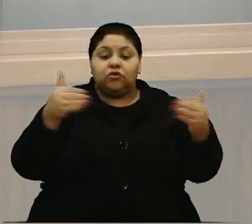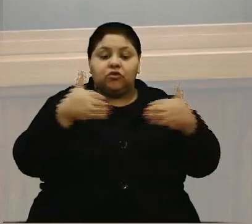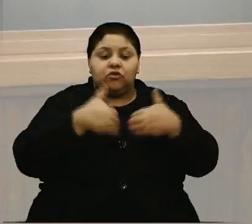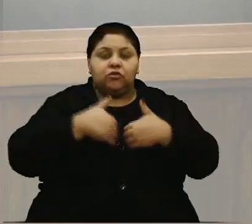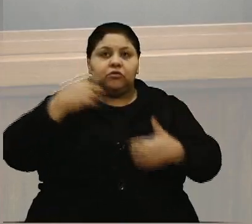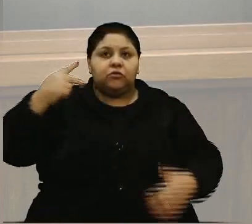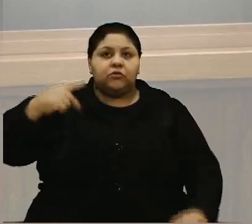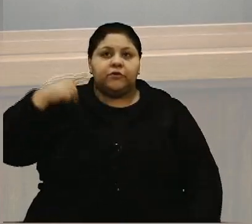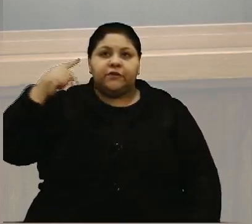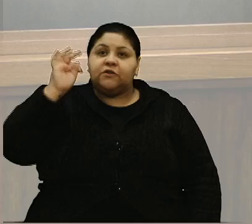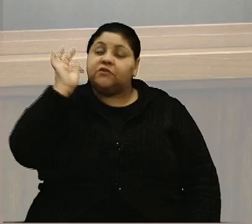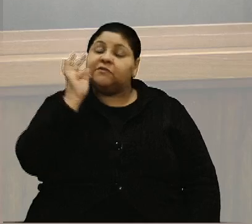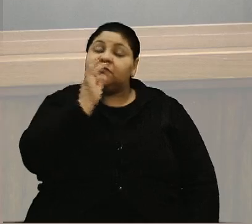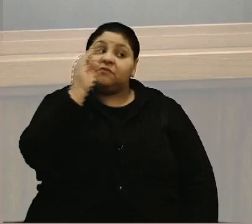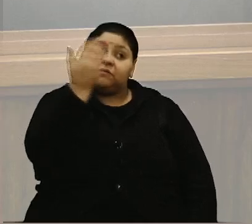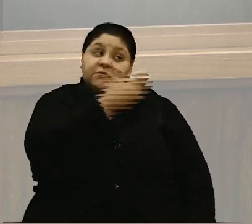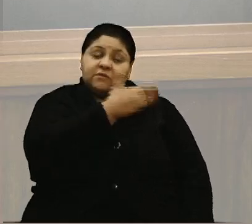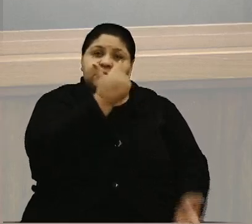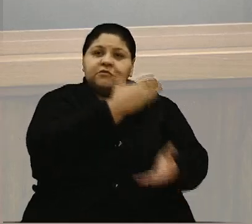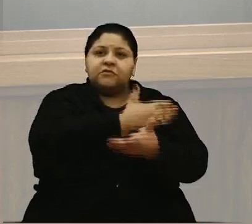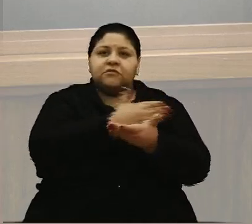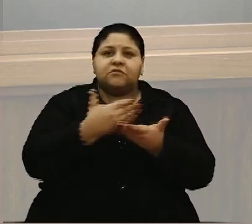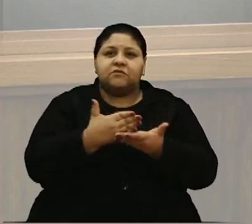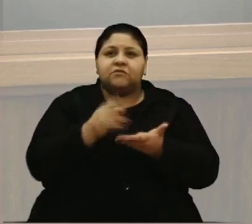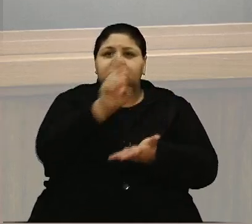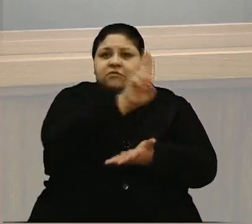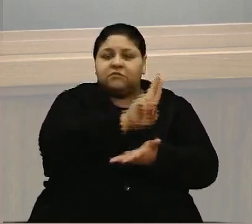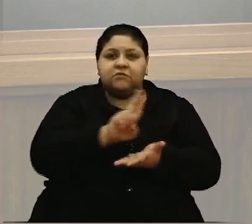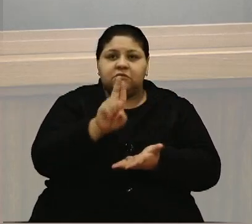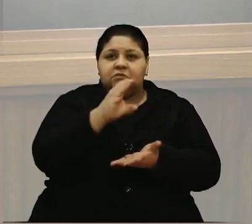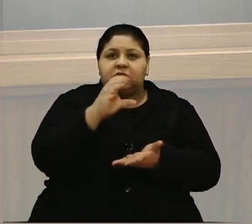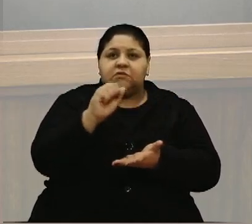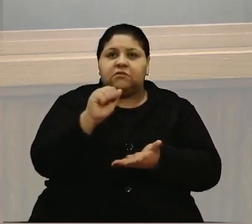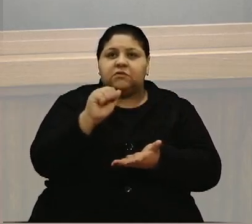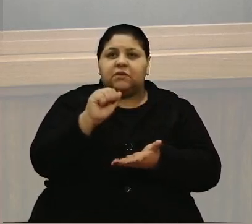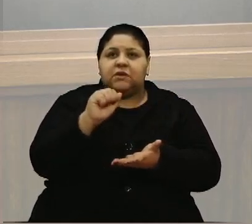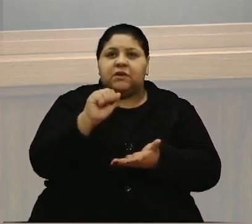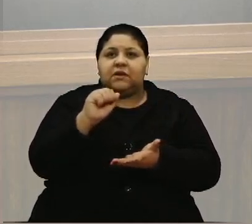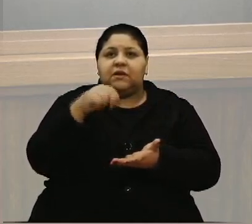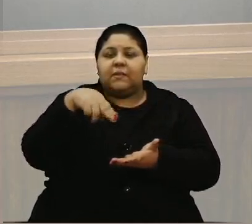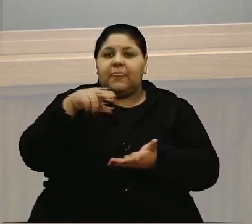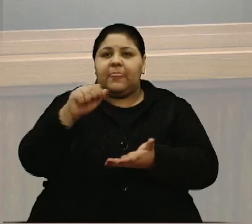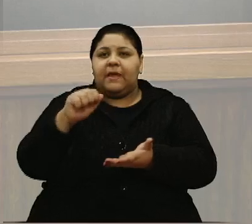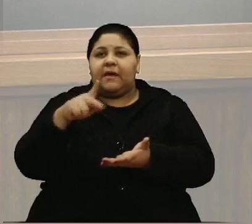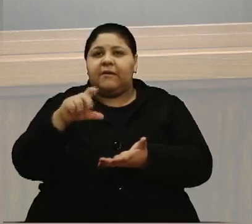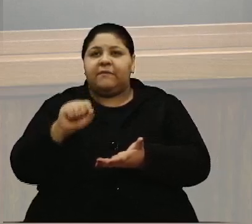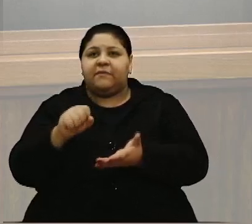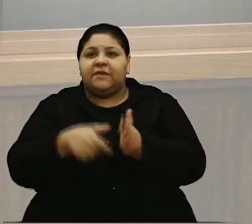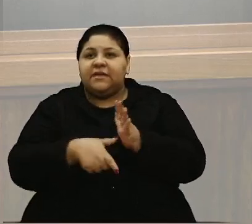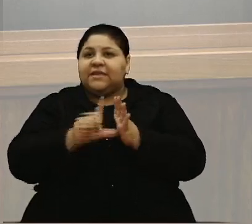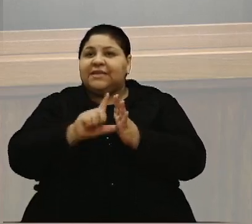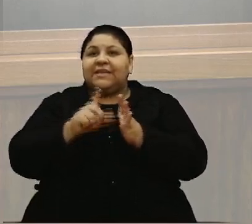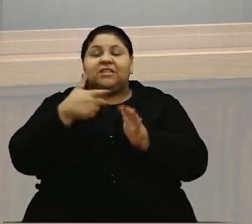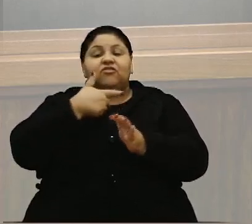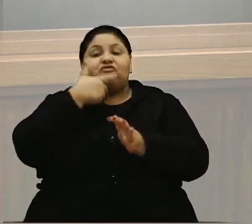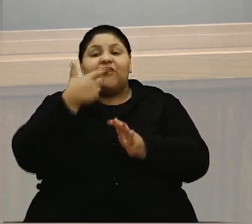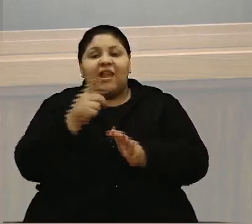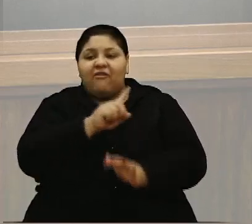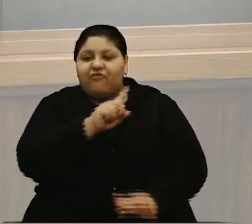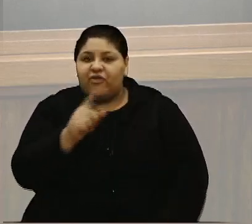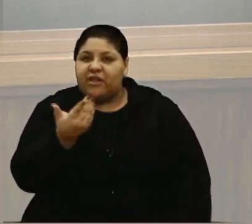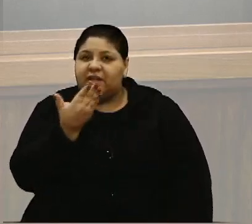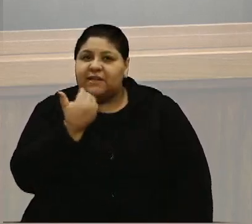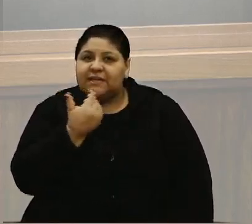vereadora Tati. Que começaram a utilizar o cannabis. Que antes não falavam, que antes não comiam, que antes